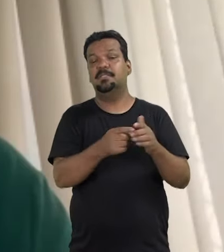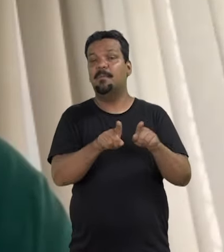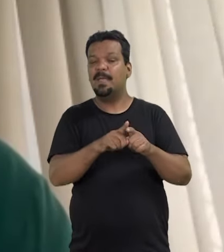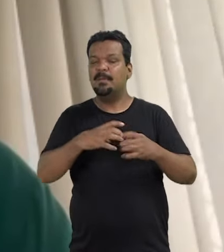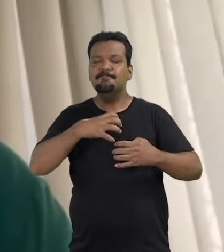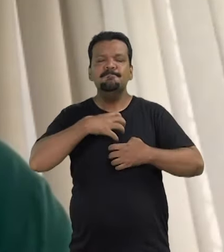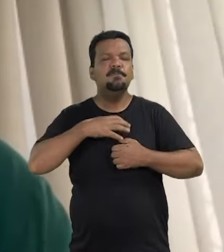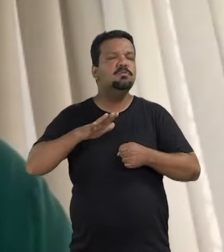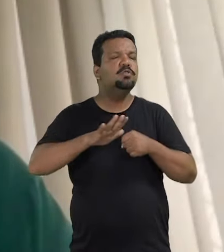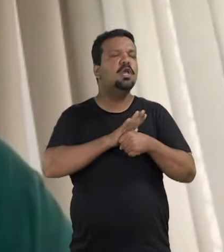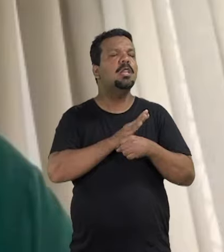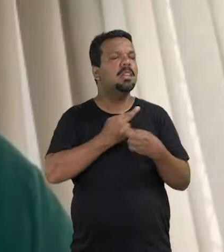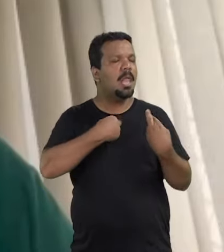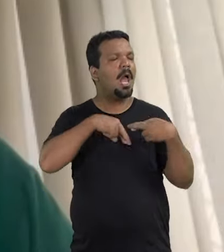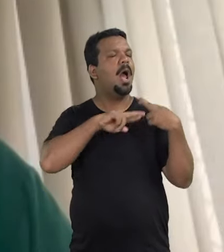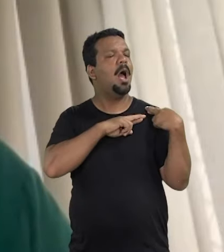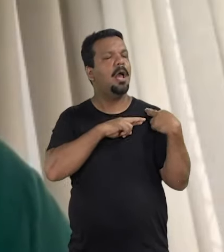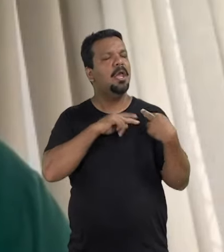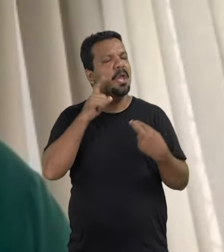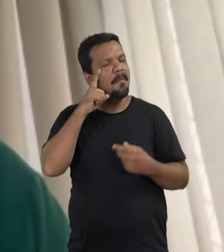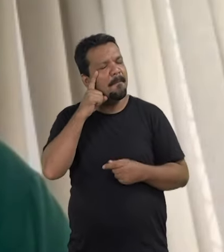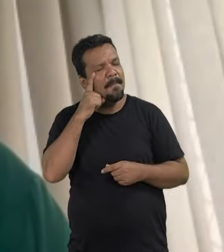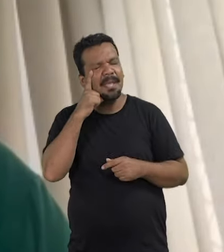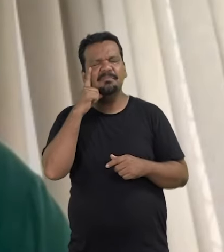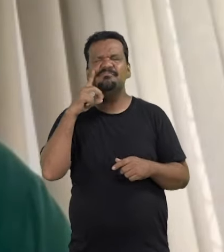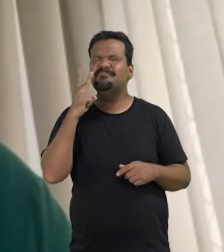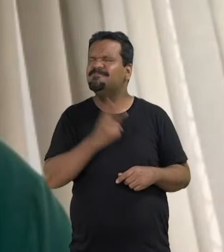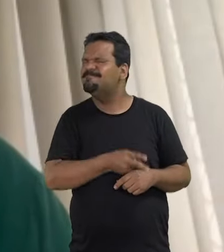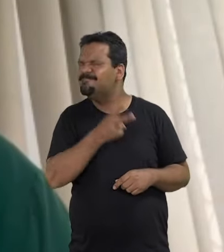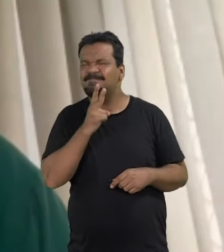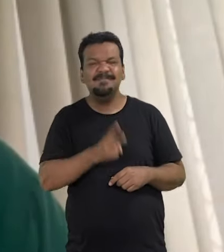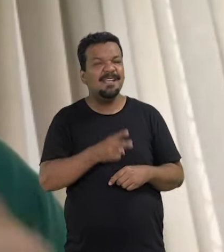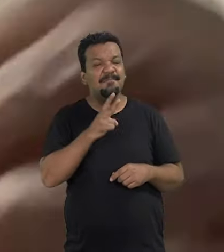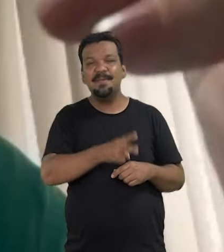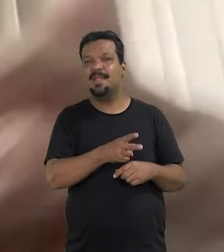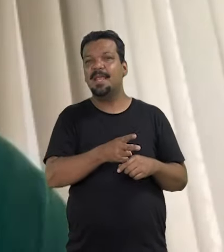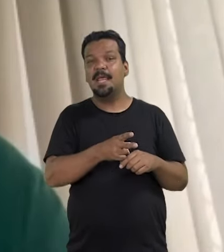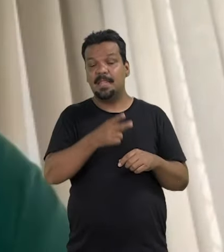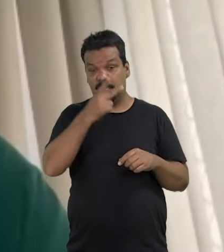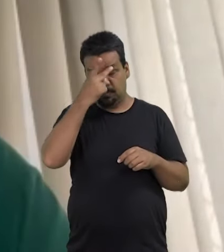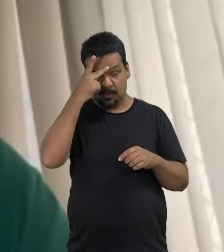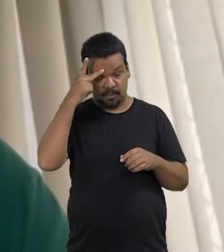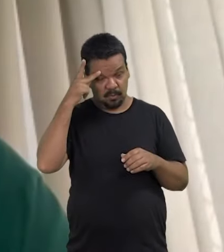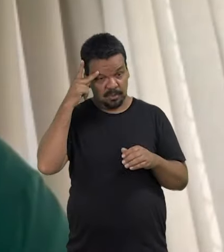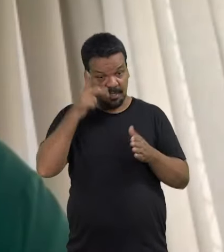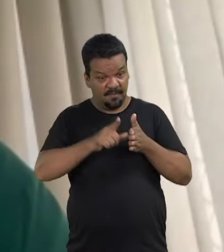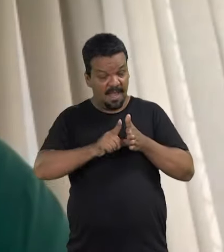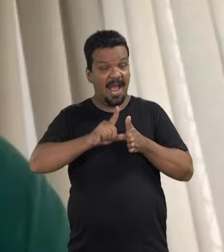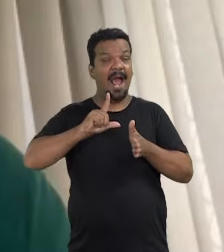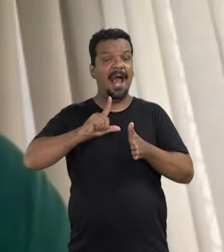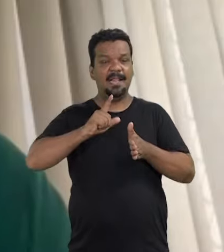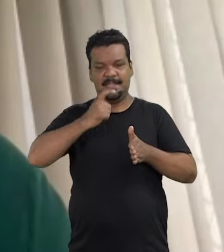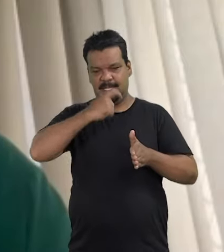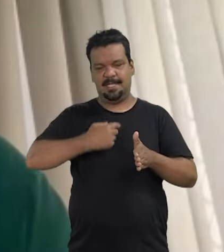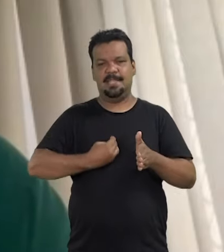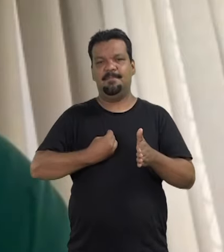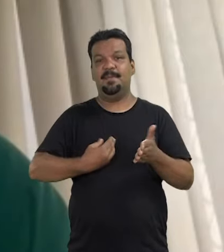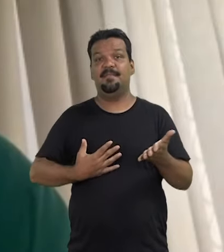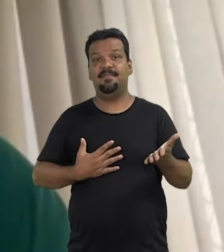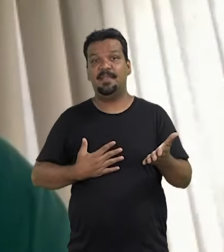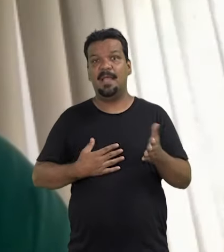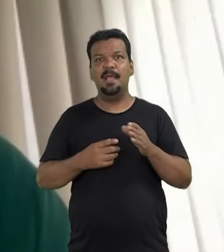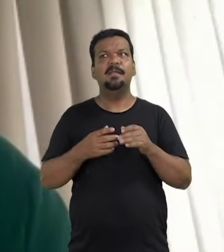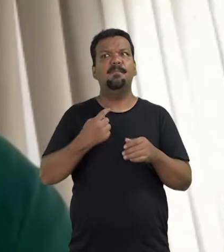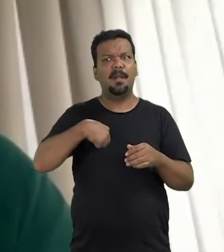enjo de responsabilidades. E eu penso sempre, Rafael, naquelas que vieram antes de mim, se para